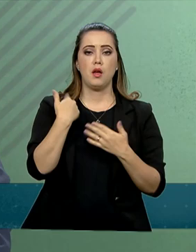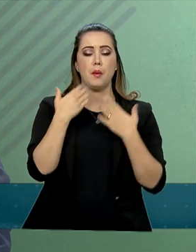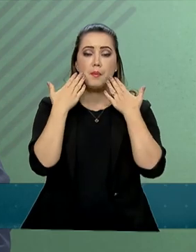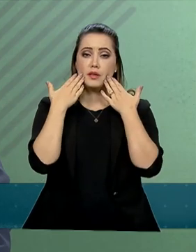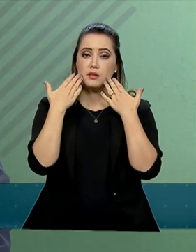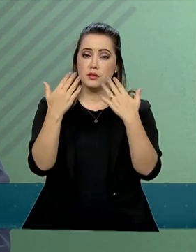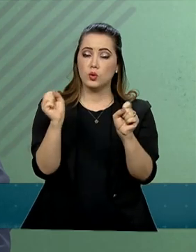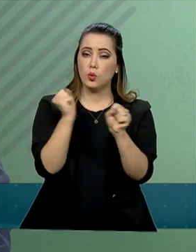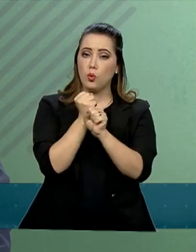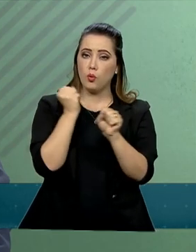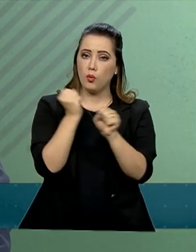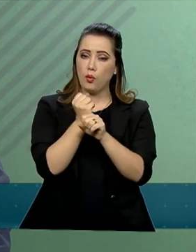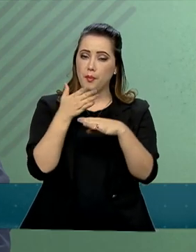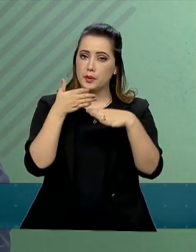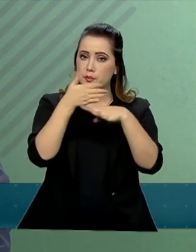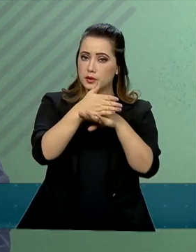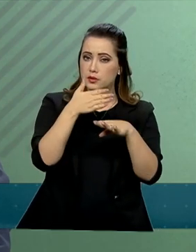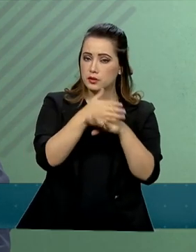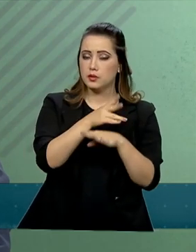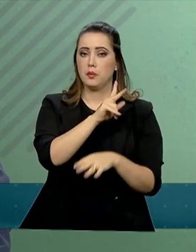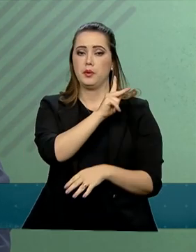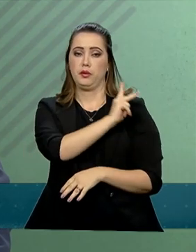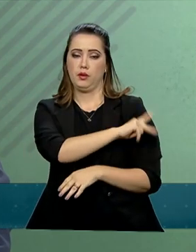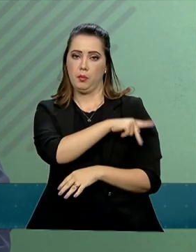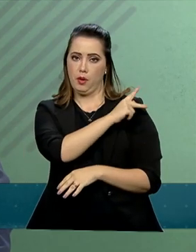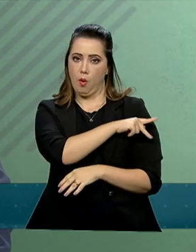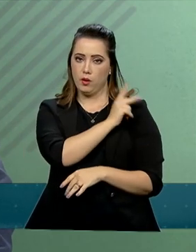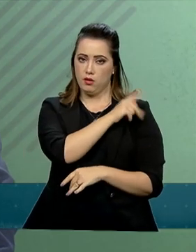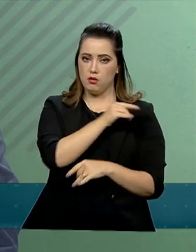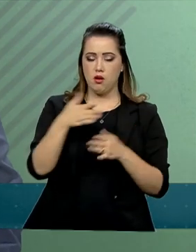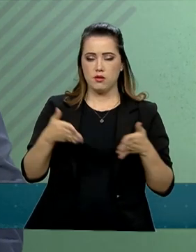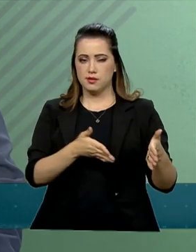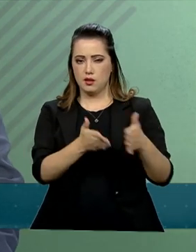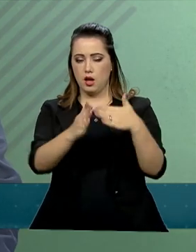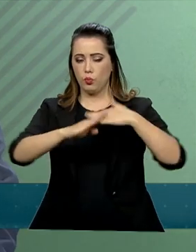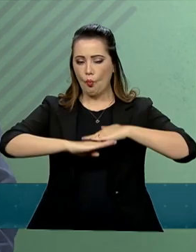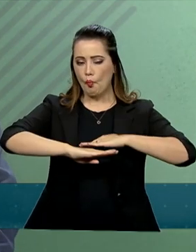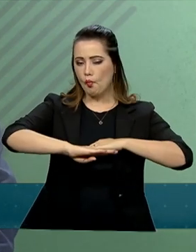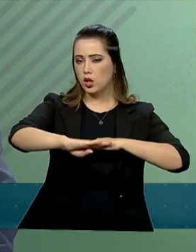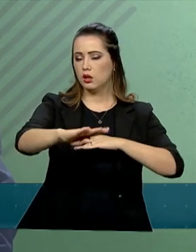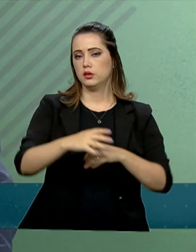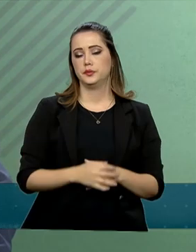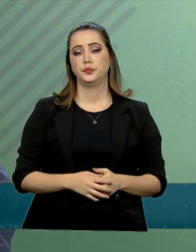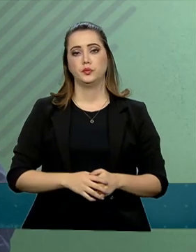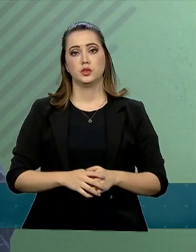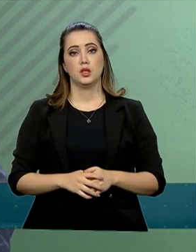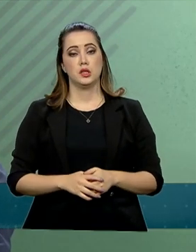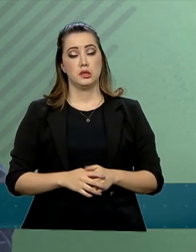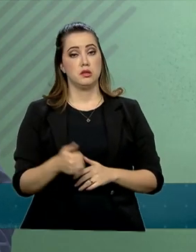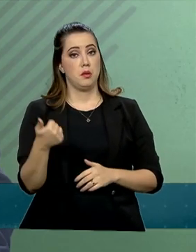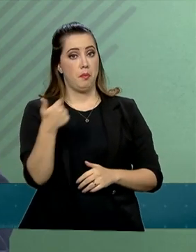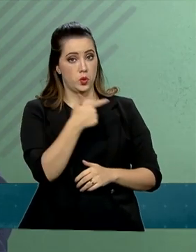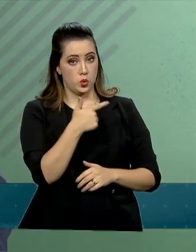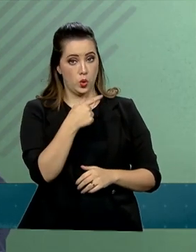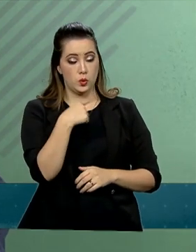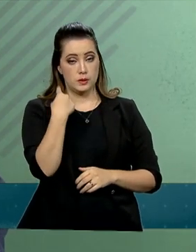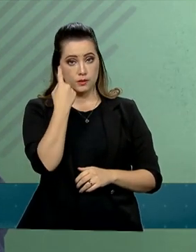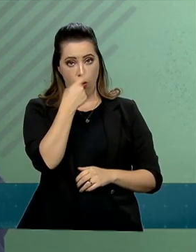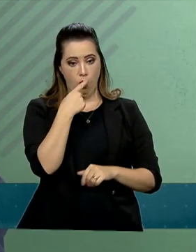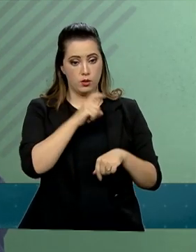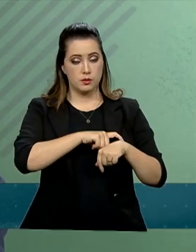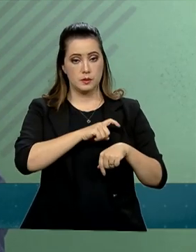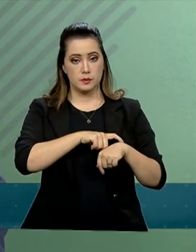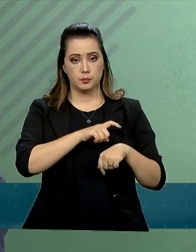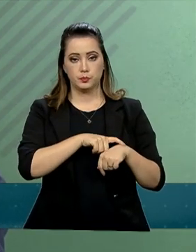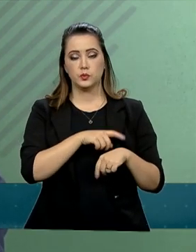acesso à cidade de Teresina, no Piauí. Às 12h, com o senhor Fabiano Freitas, presidente